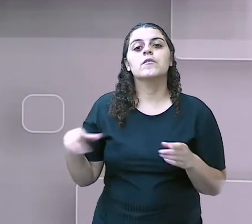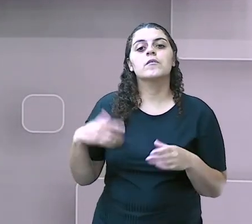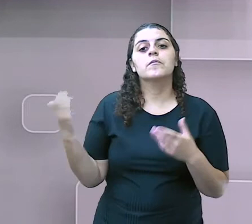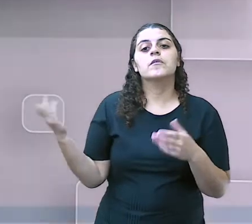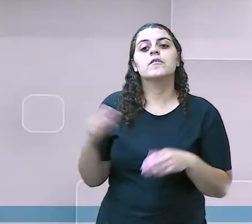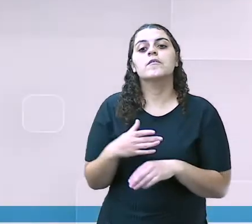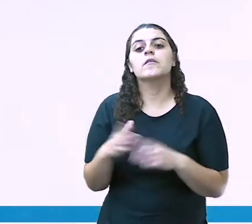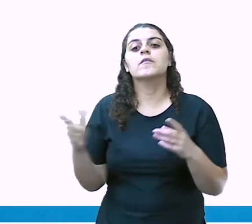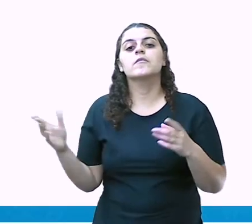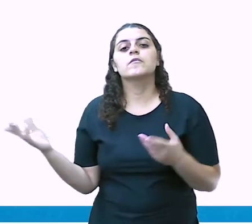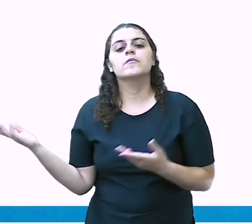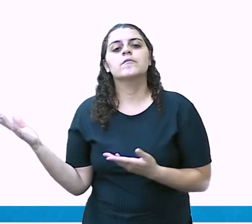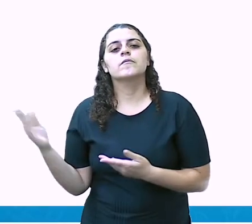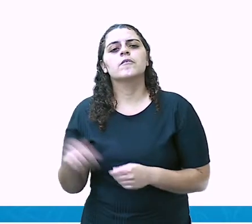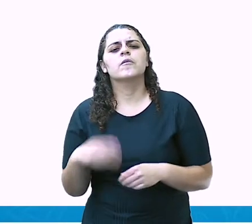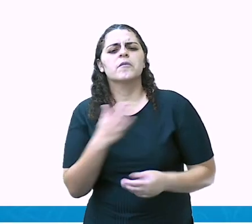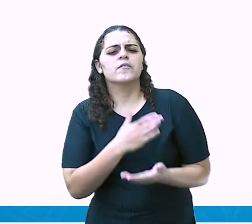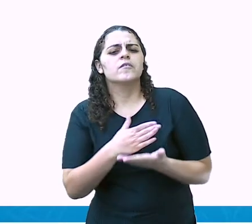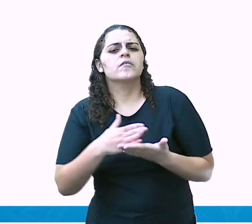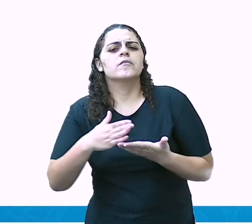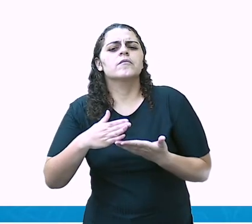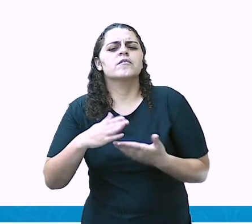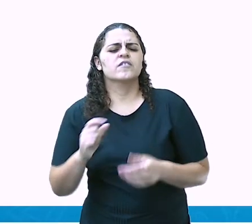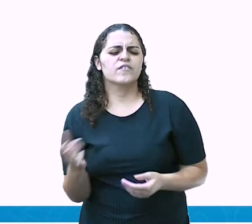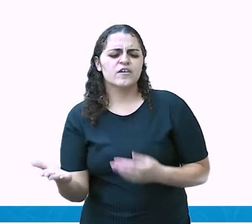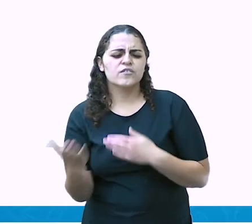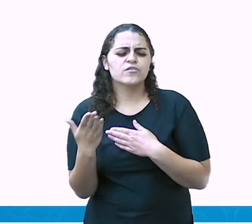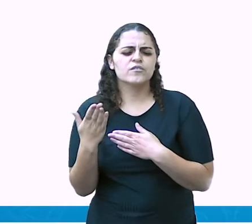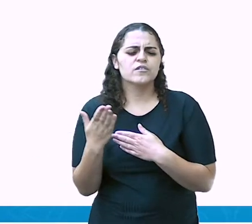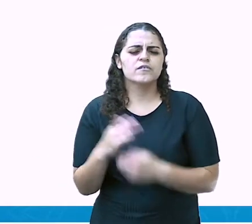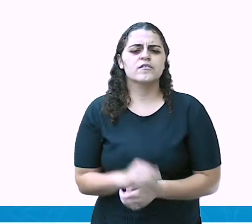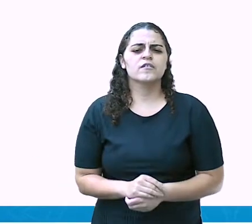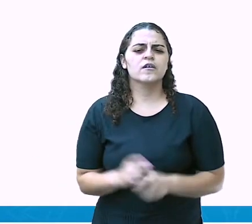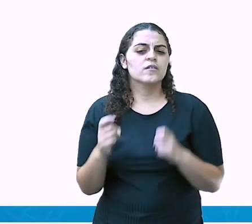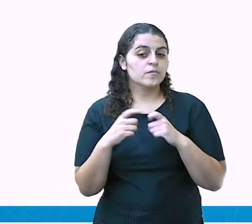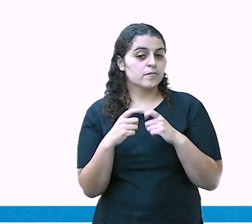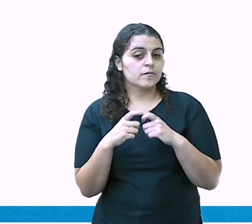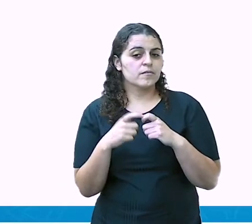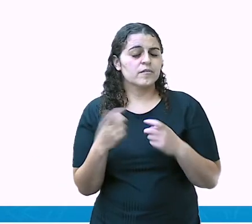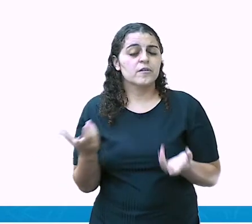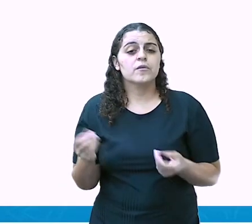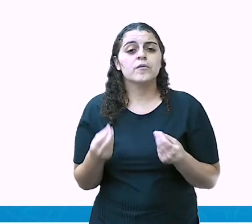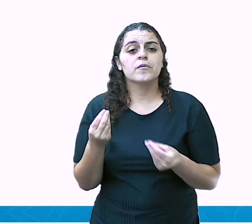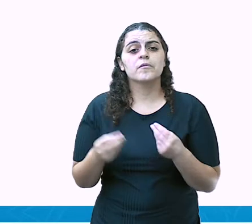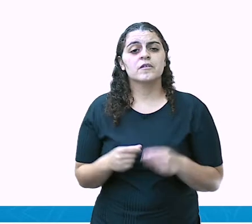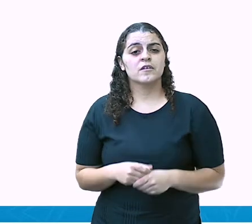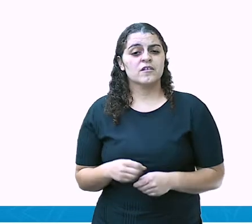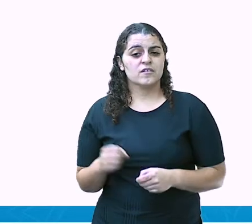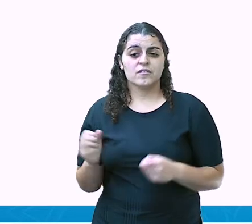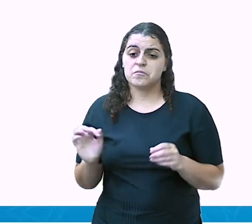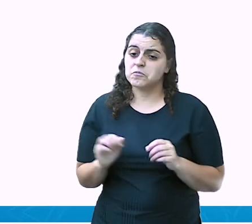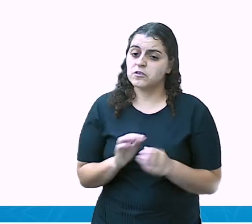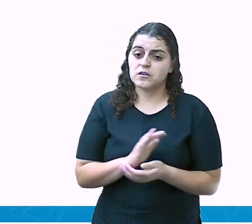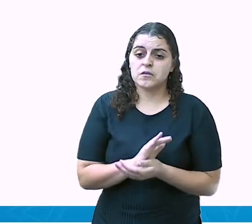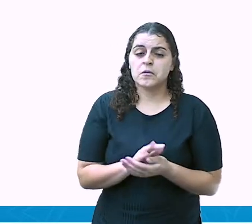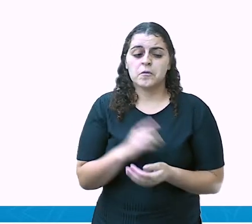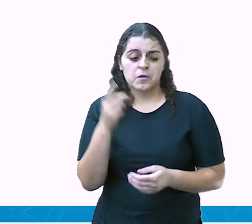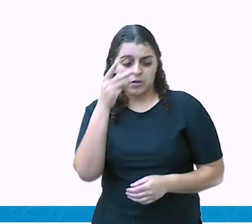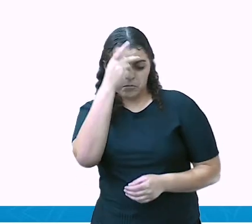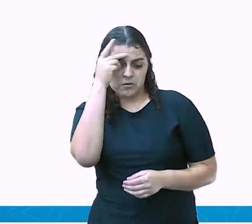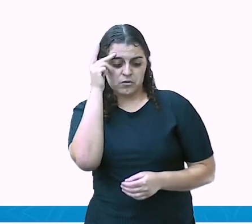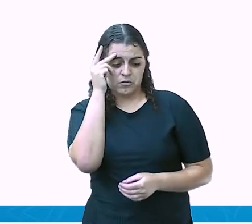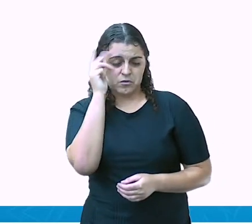tratamento a gente pense, nossa, vamos começar, vai ajudar? Sim, vai ajudar, mas o tratamento nem sempre é feito. As pessoas